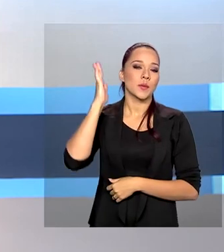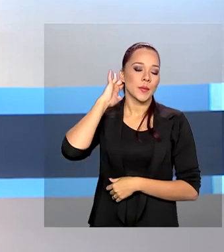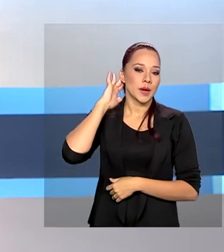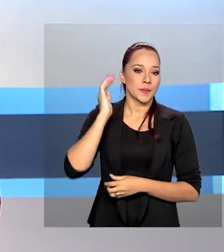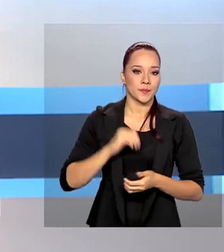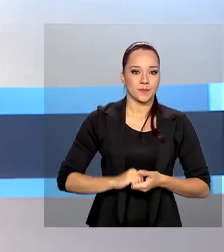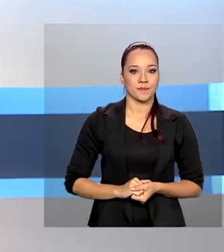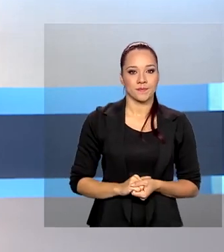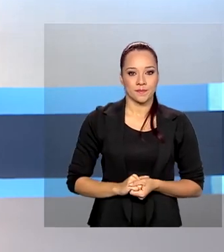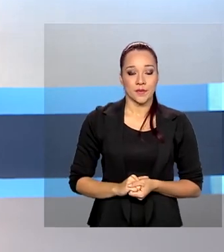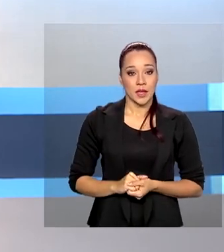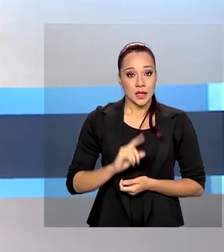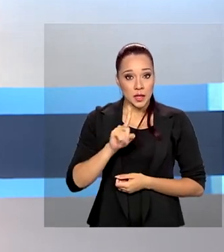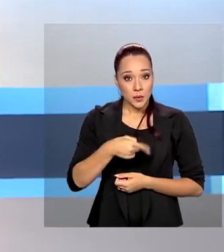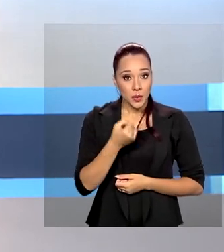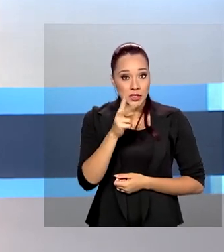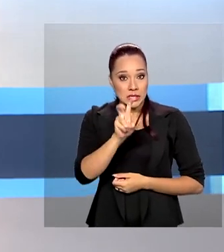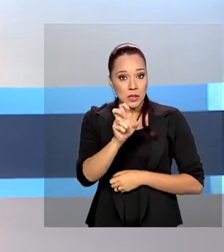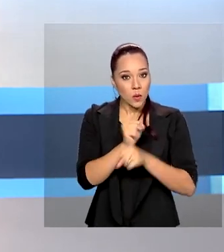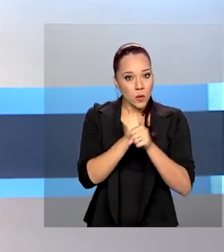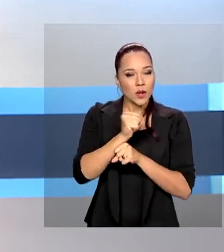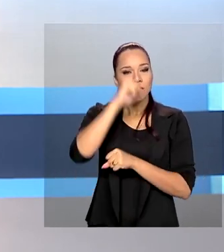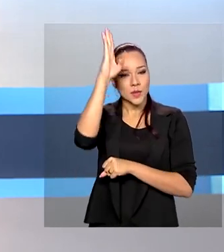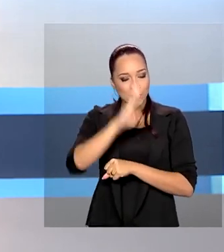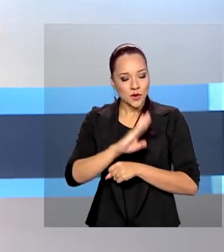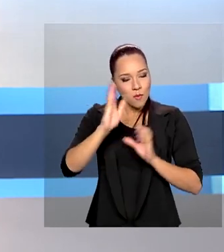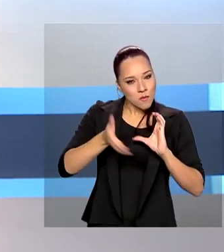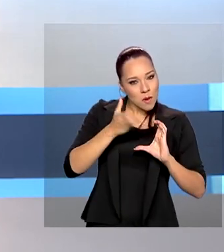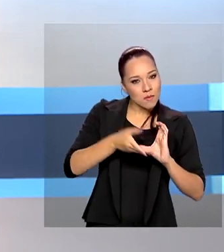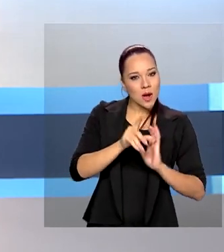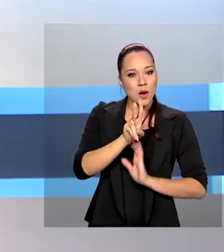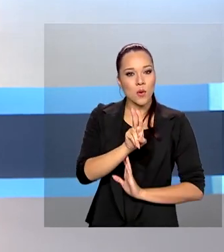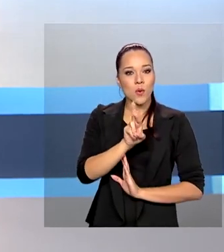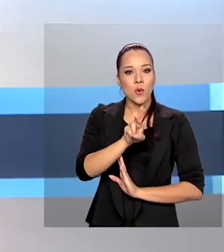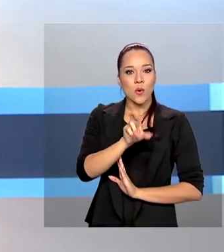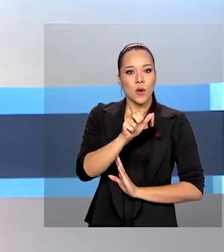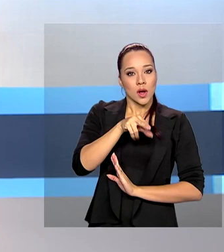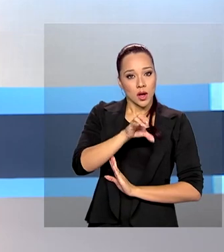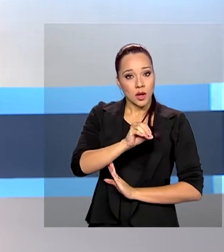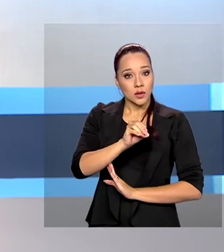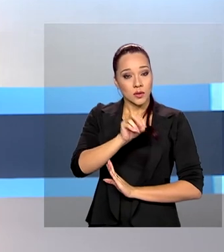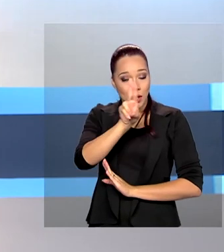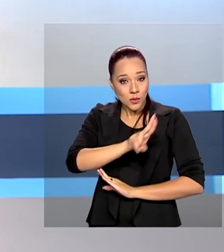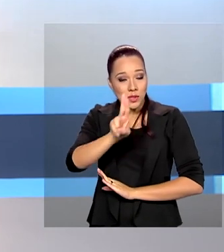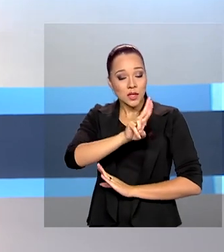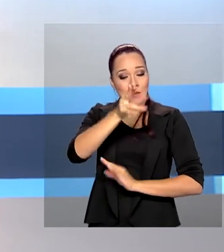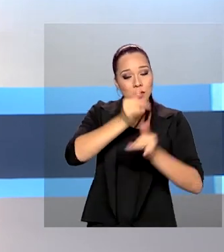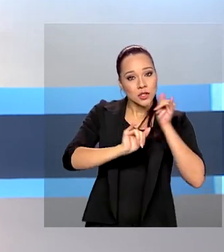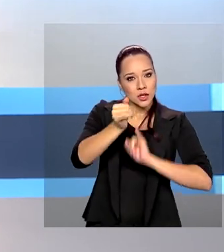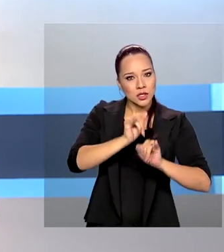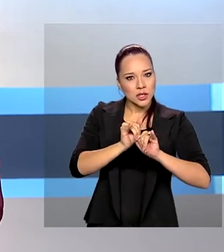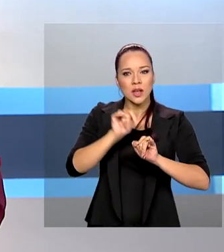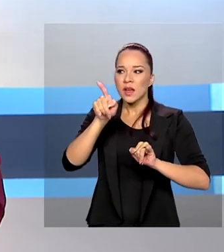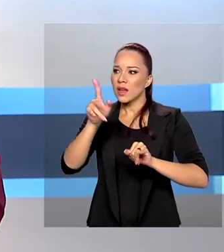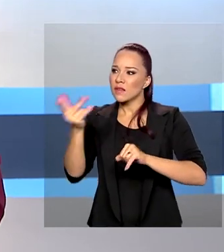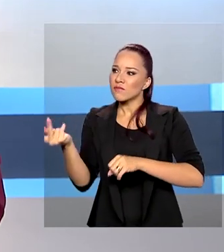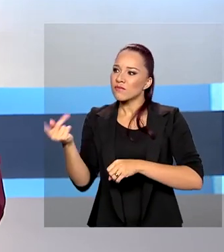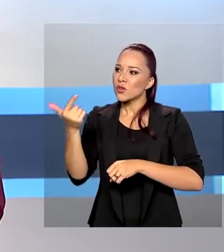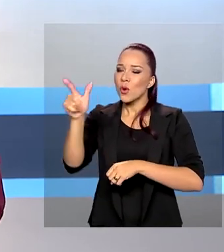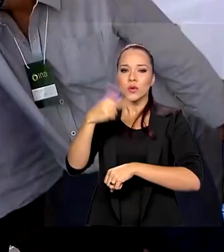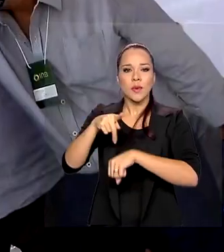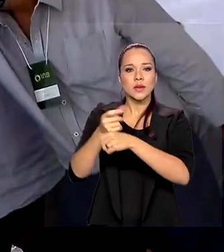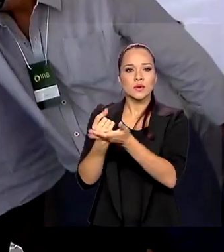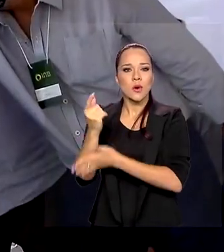Depois de cinco anos, o Brasil volta a produzir urânio. O mineral usado na geração de energia tem sido importado desde 2015.